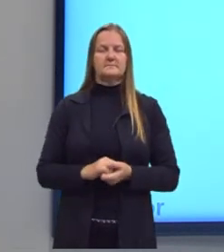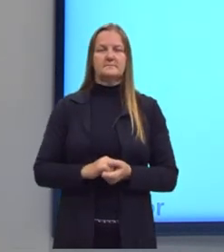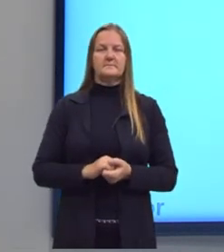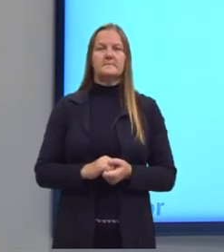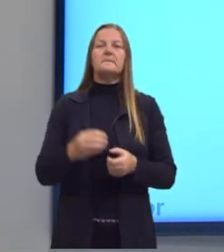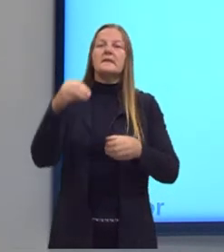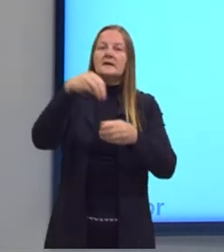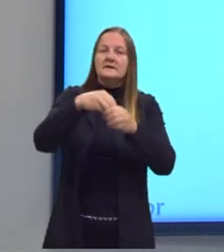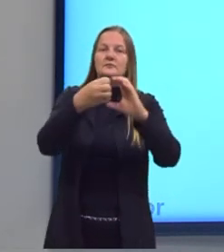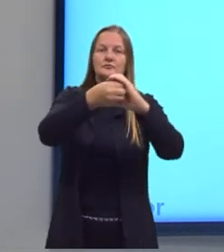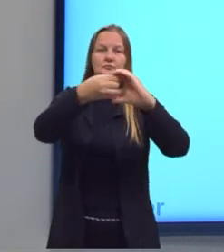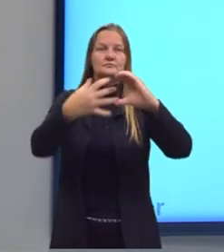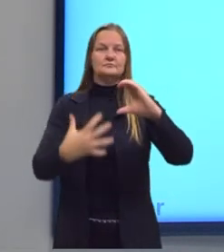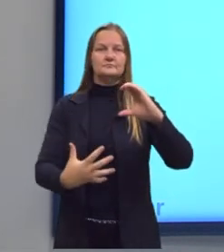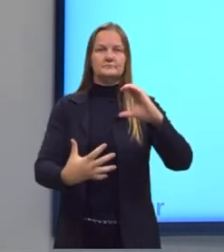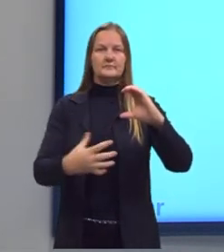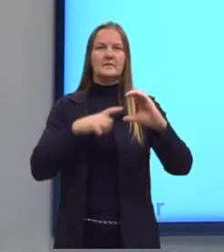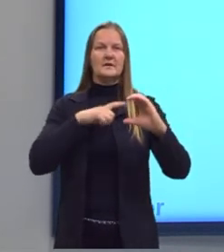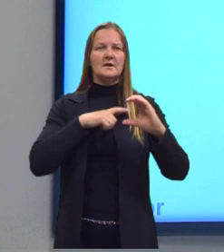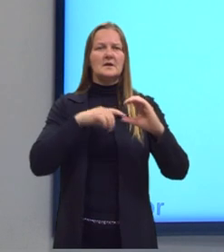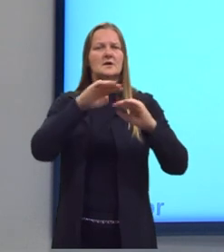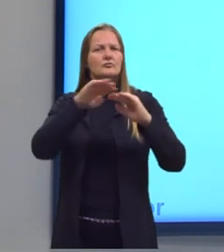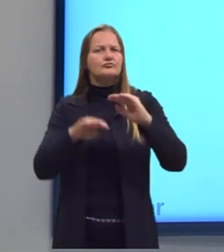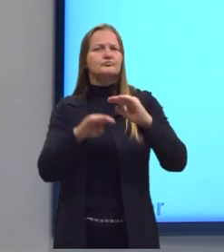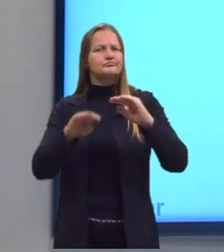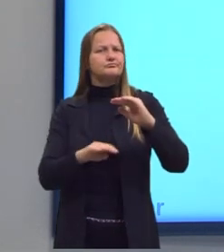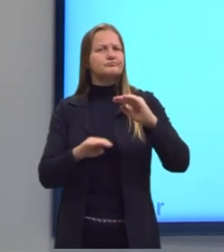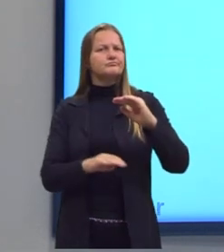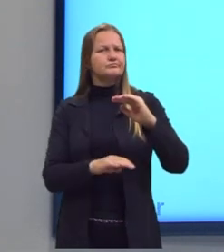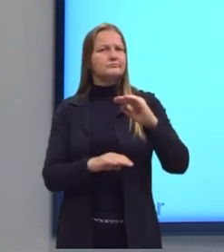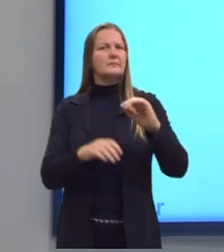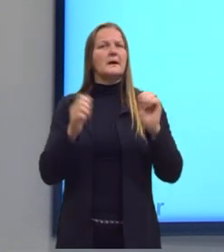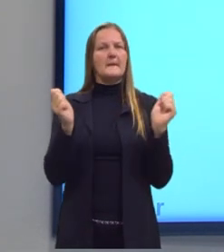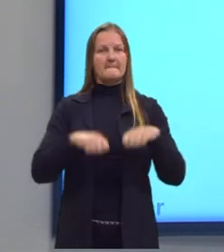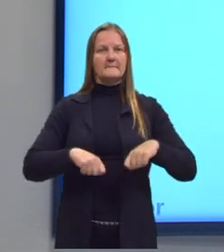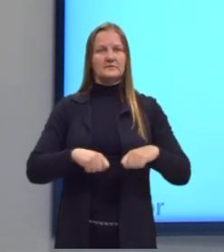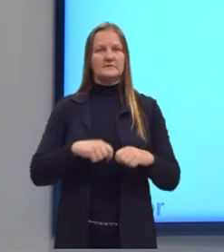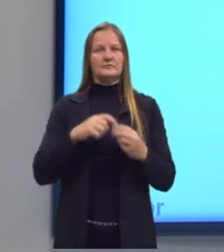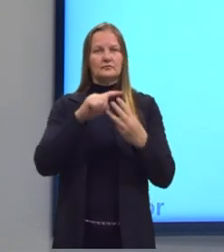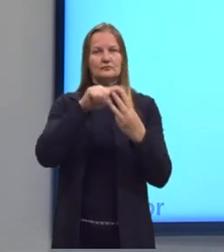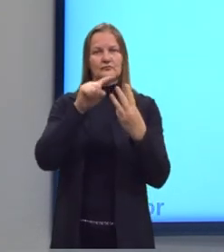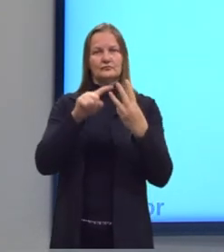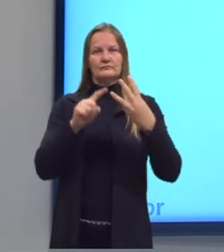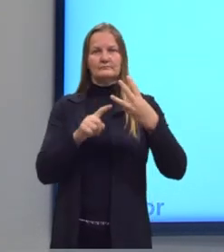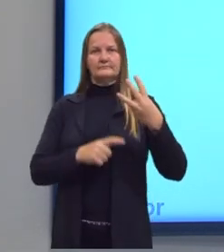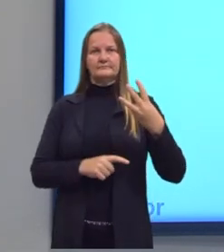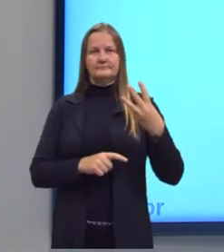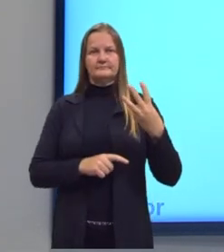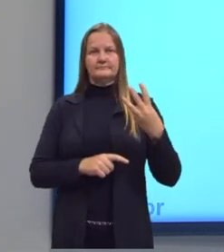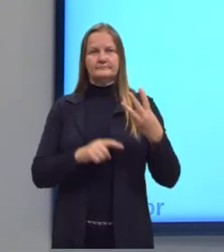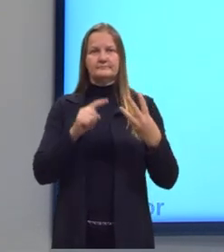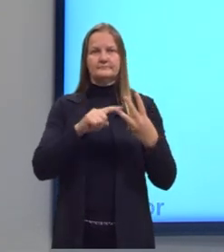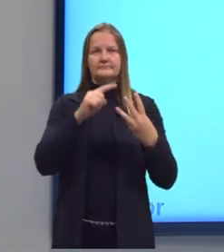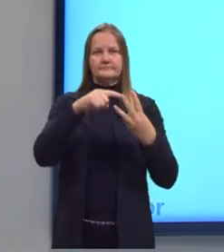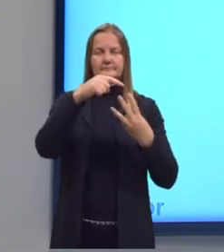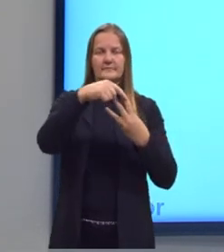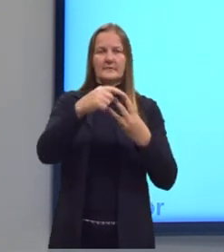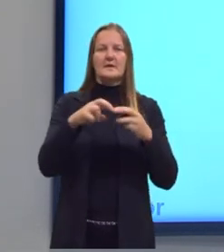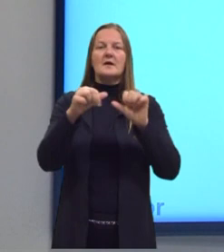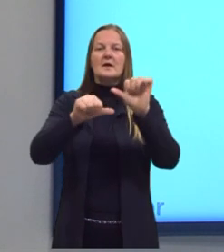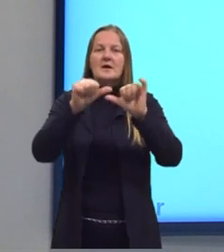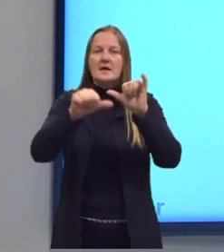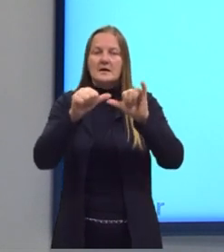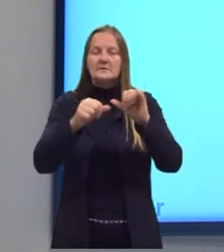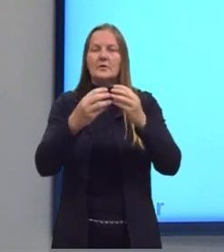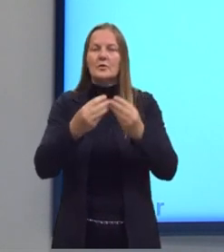dessa classificação, ela pode ser subdividida também em três, tá? Onde eu vou ter uma reação